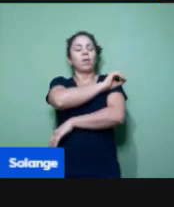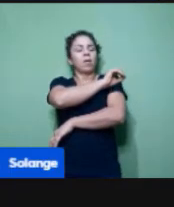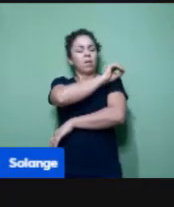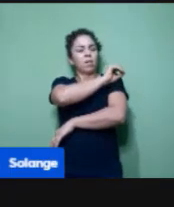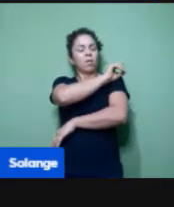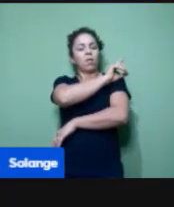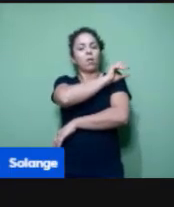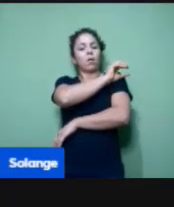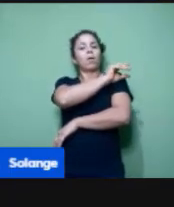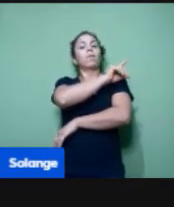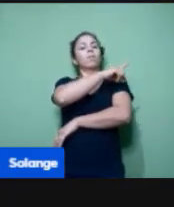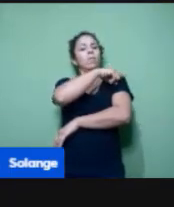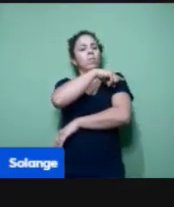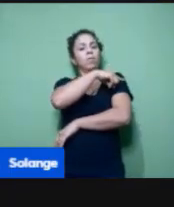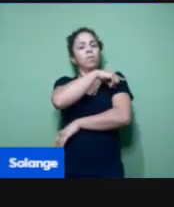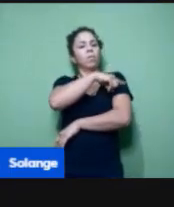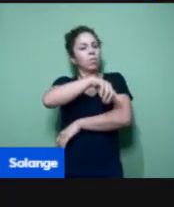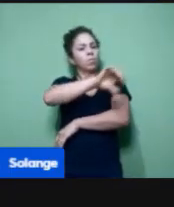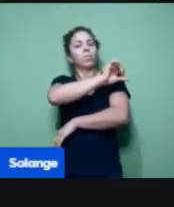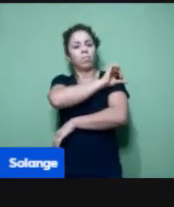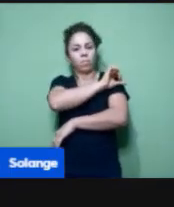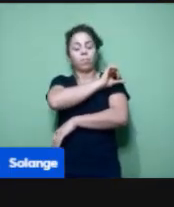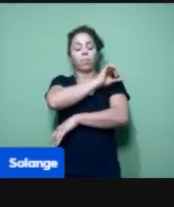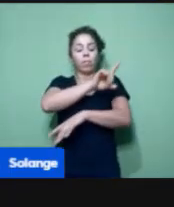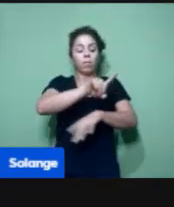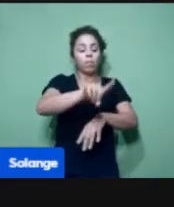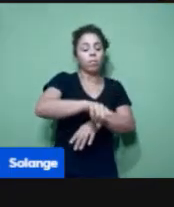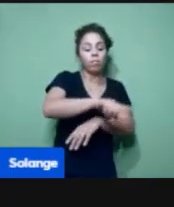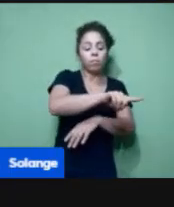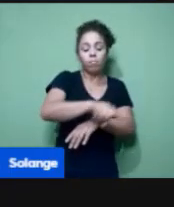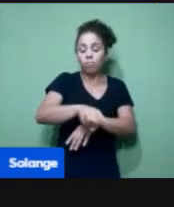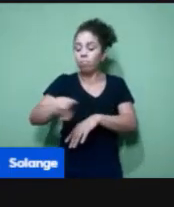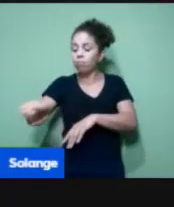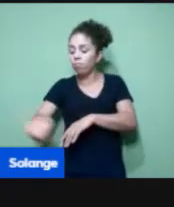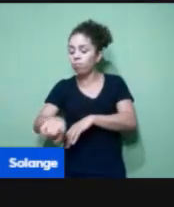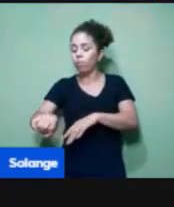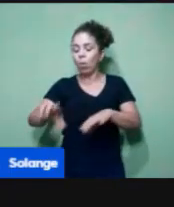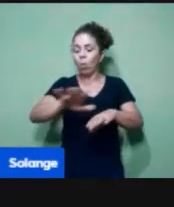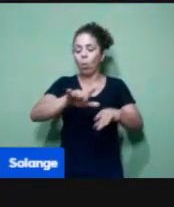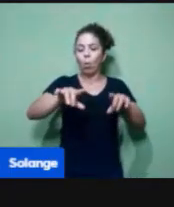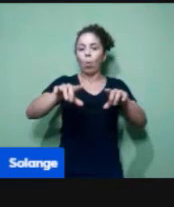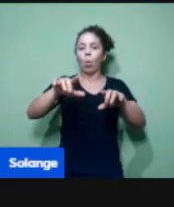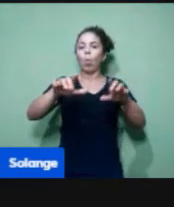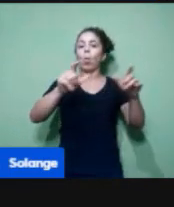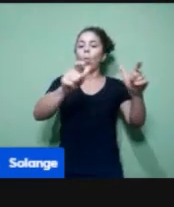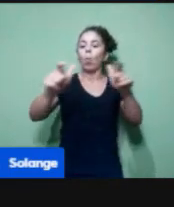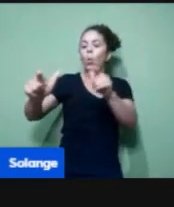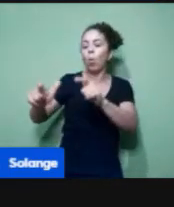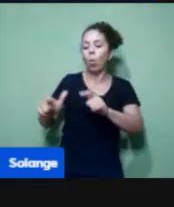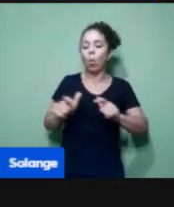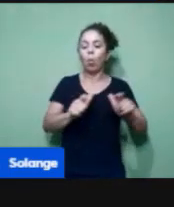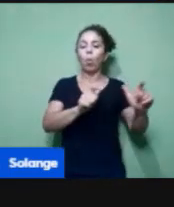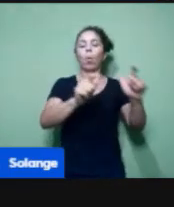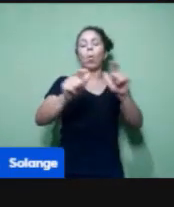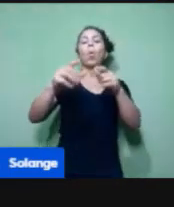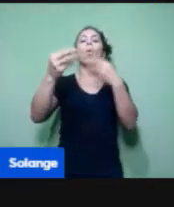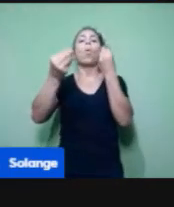o chão para ficar mais fácil, tá? Então, vamos pensar nas atividades. Como devem ser essas atividades?